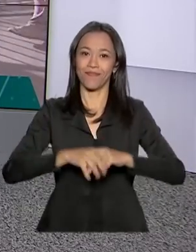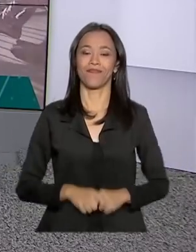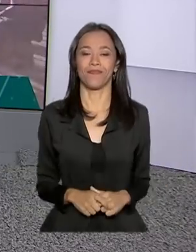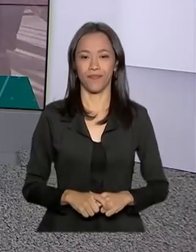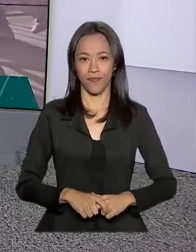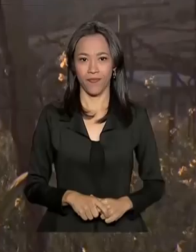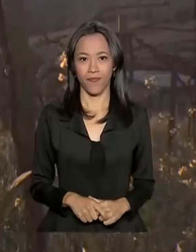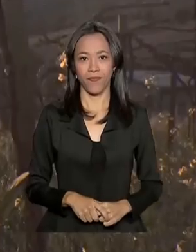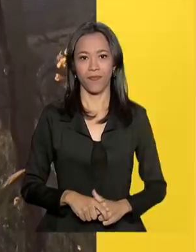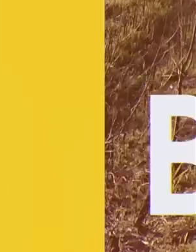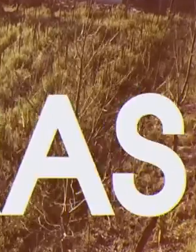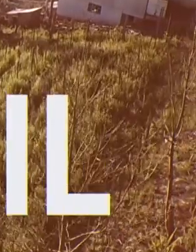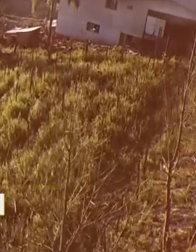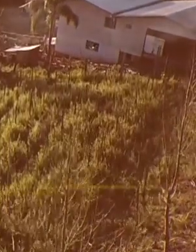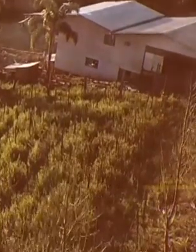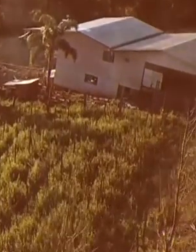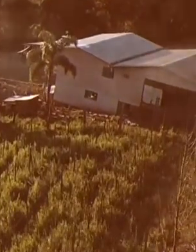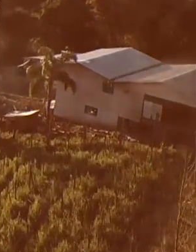no ar.